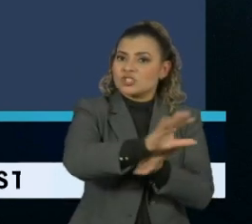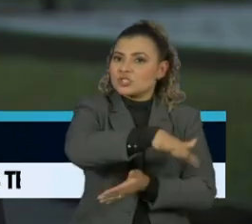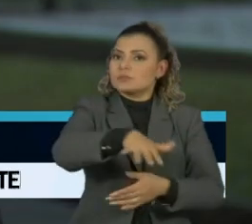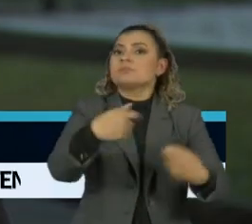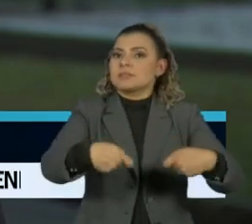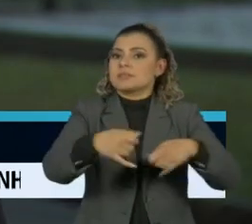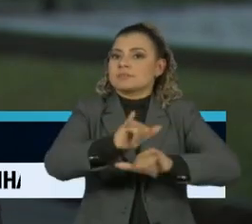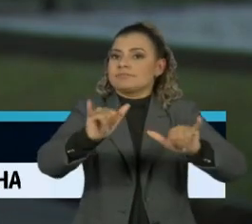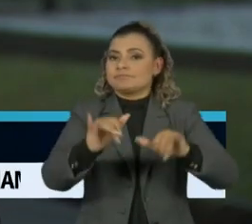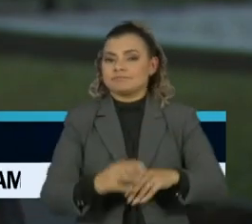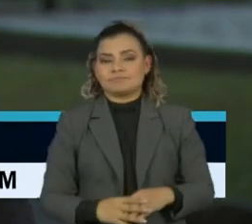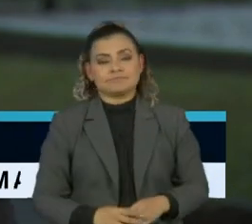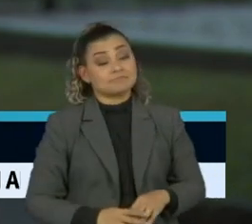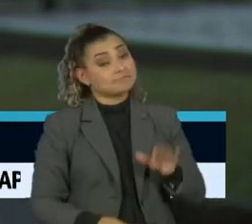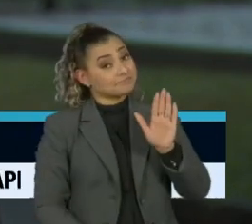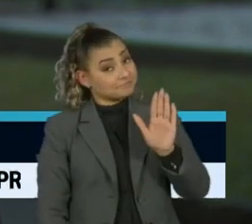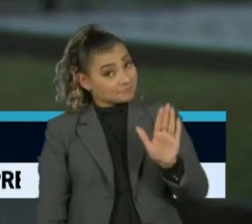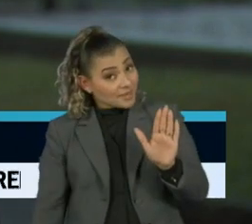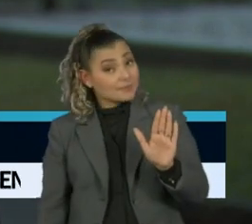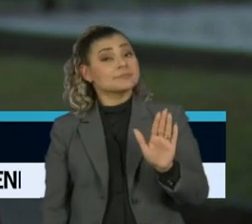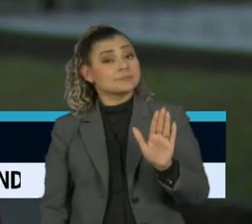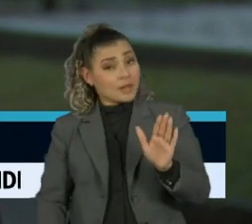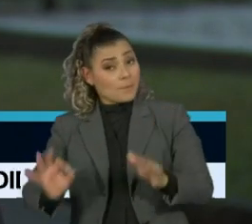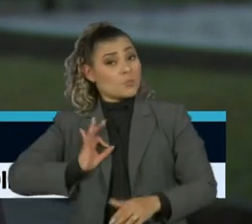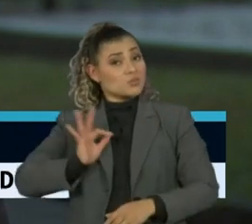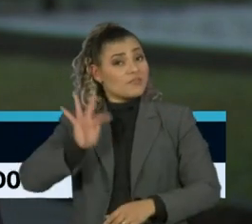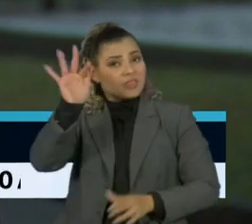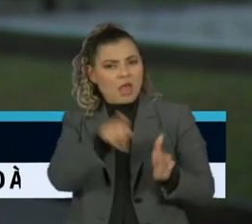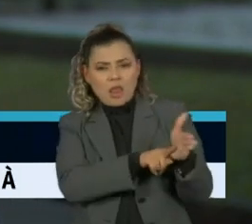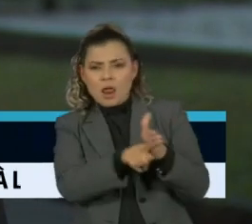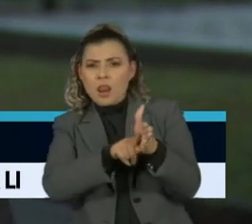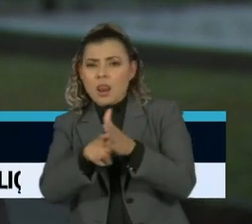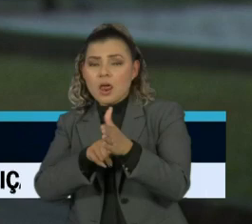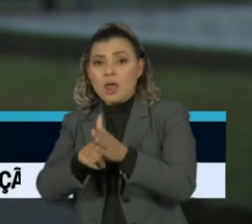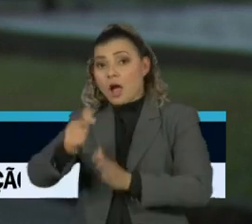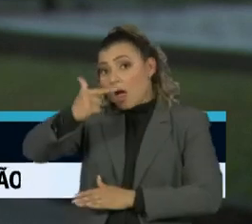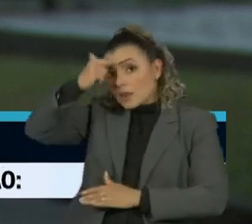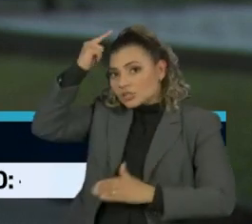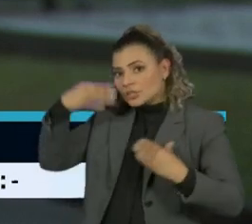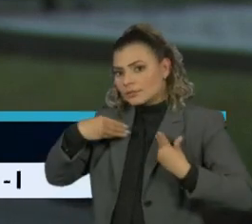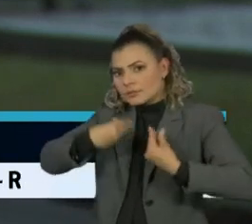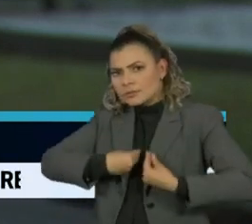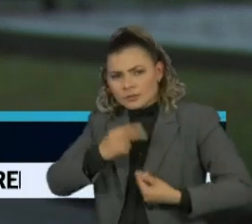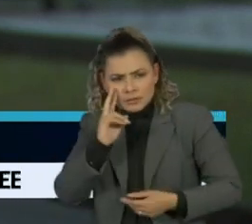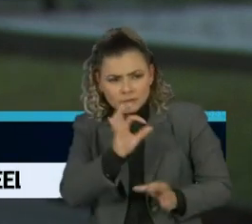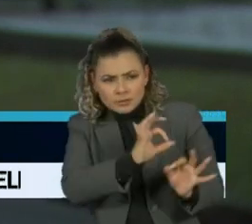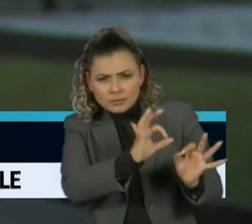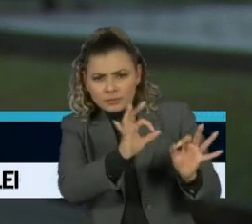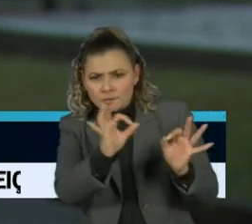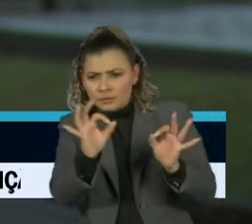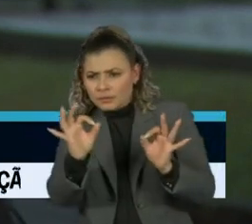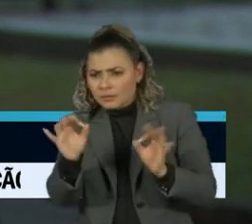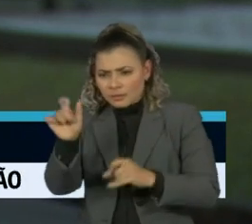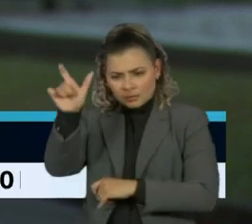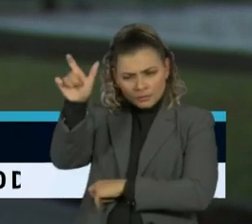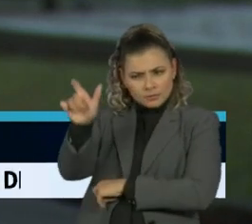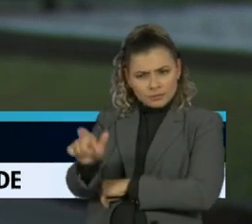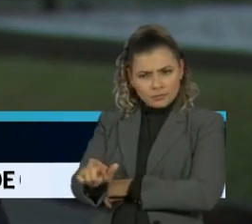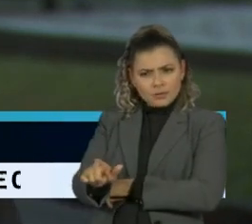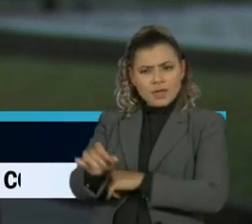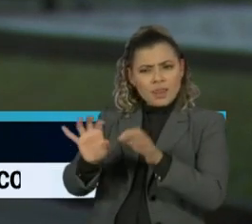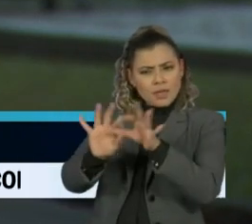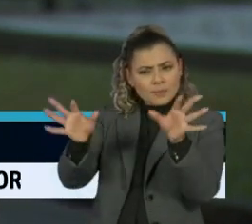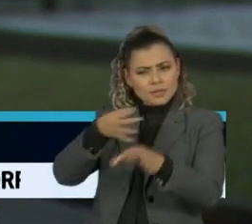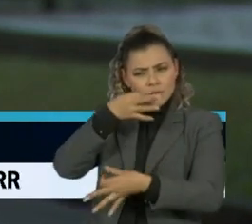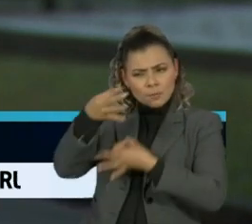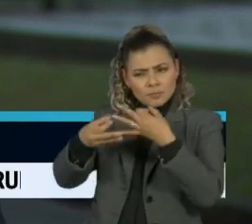Na decisão que embasou a operação da Polícia Federal, Alexandre de Moraes observou que garantias individuais, como a liberdade